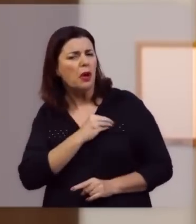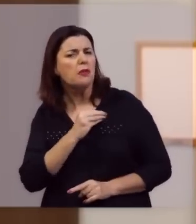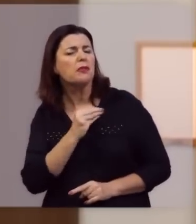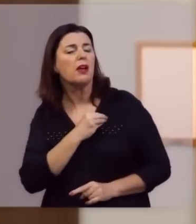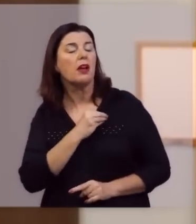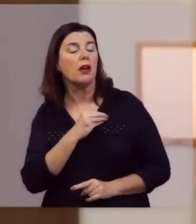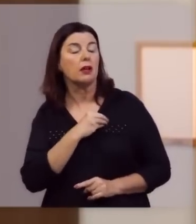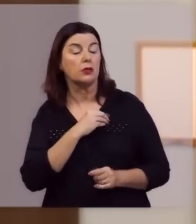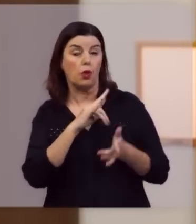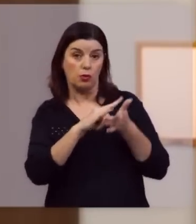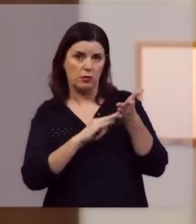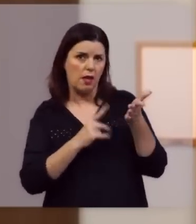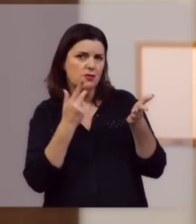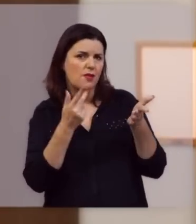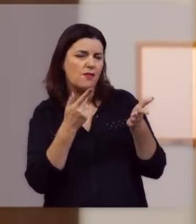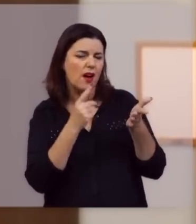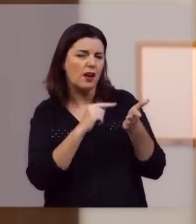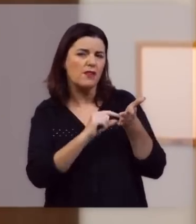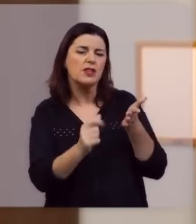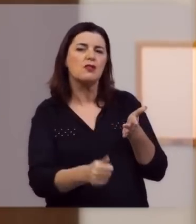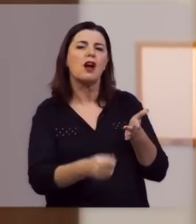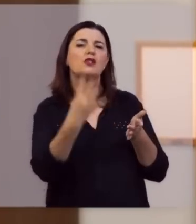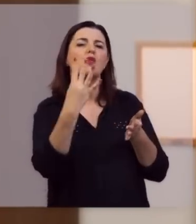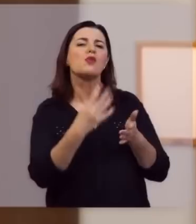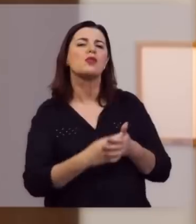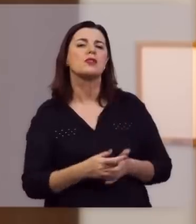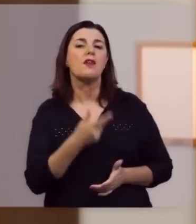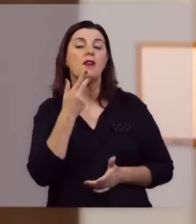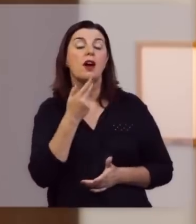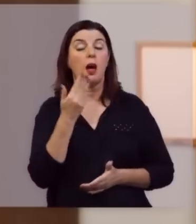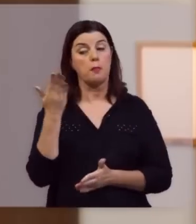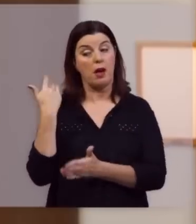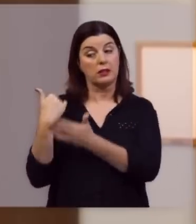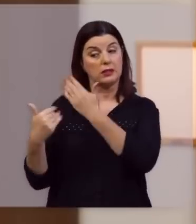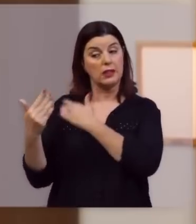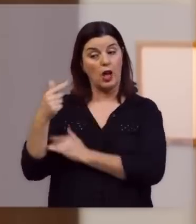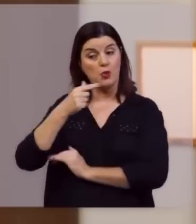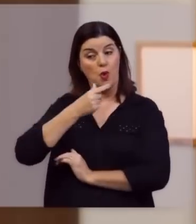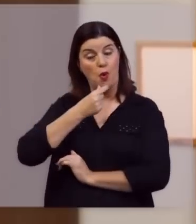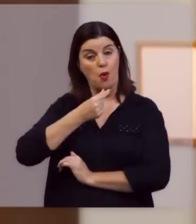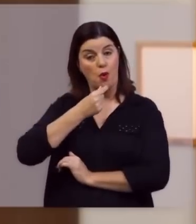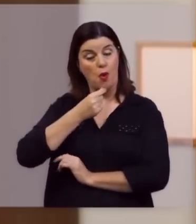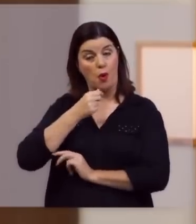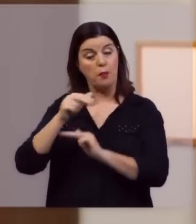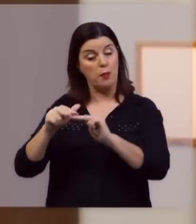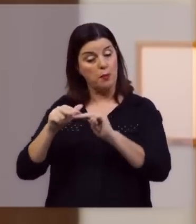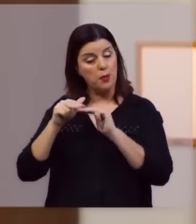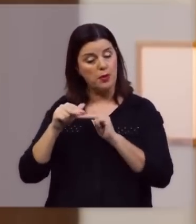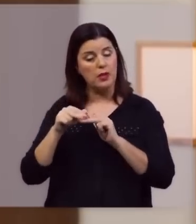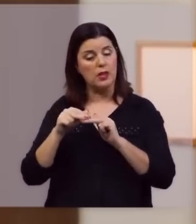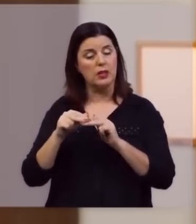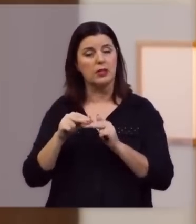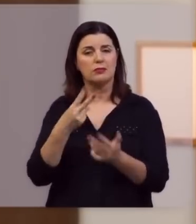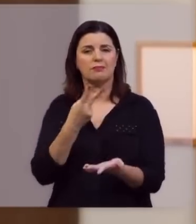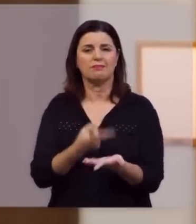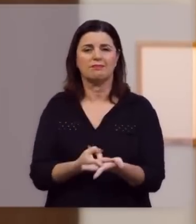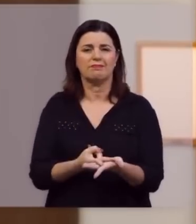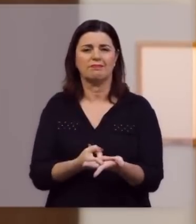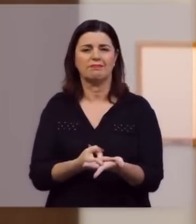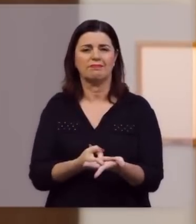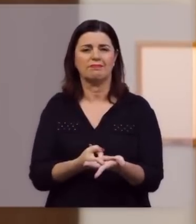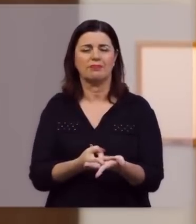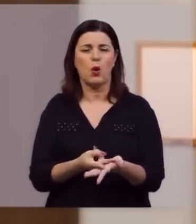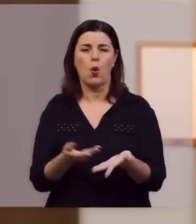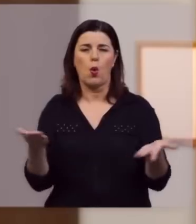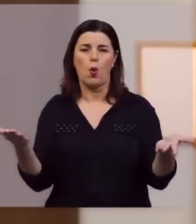Porque o texto, prosseguindo no verso 14, diz que o passado daquele homem tinha sido a causa da sua paralisia